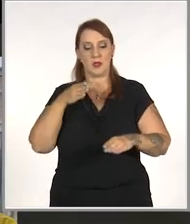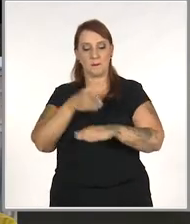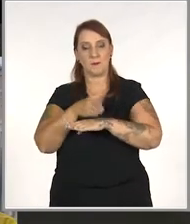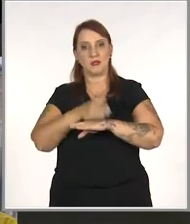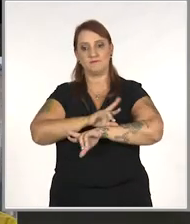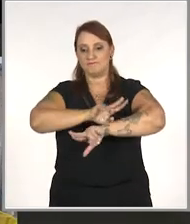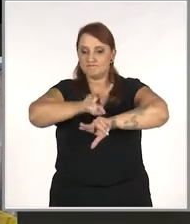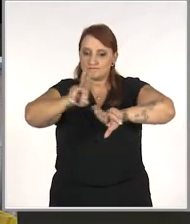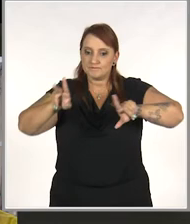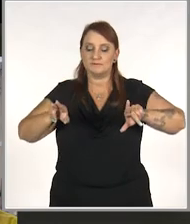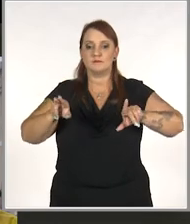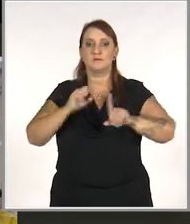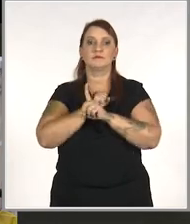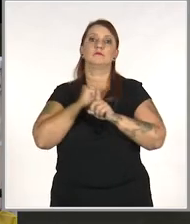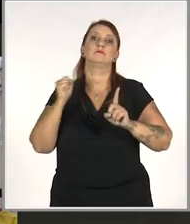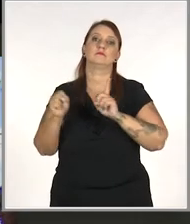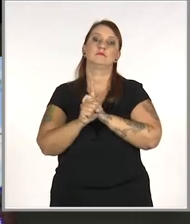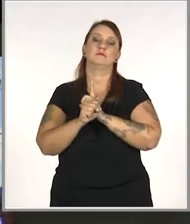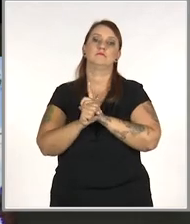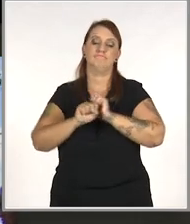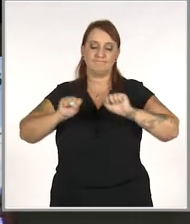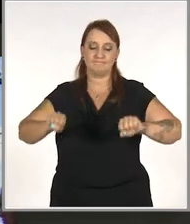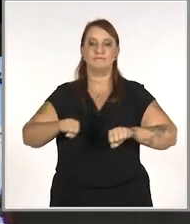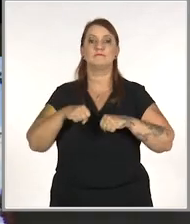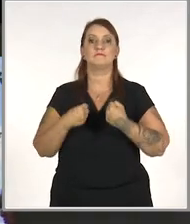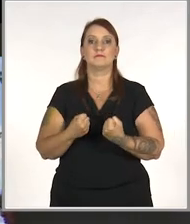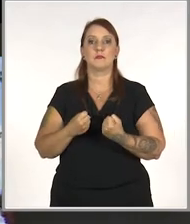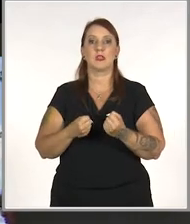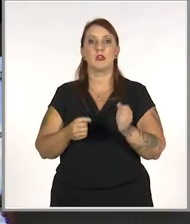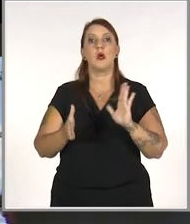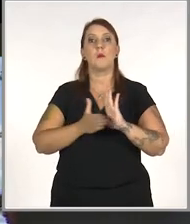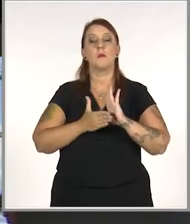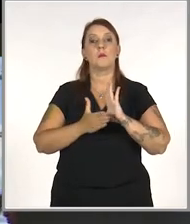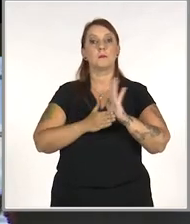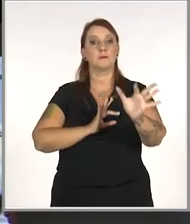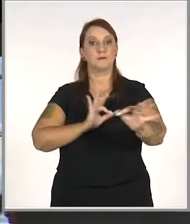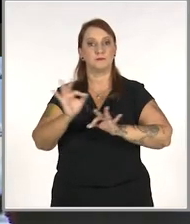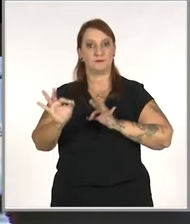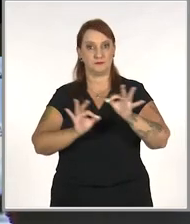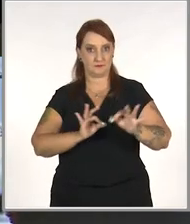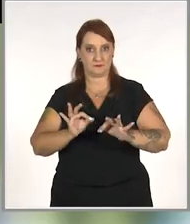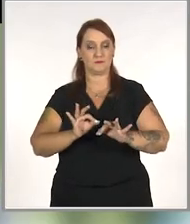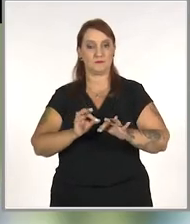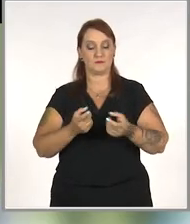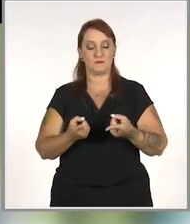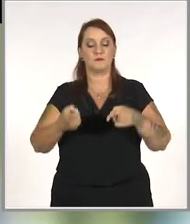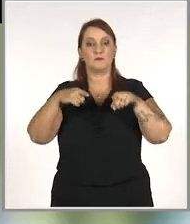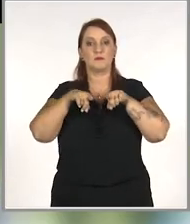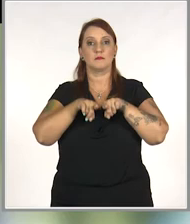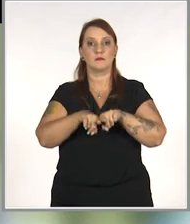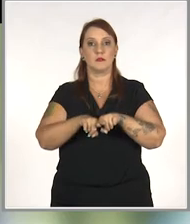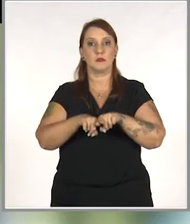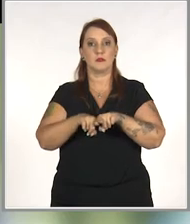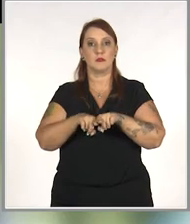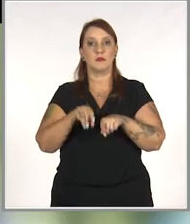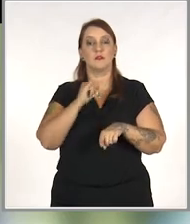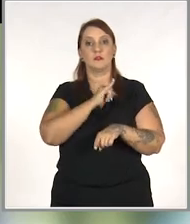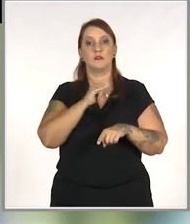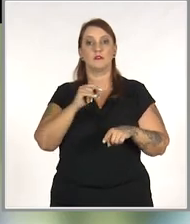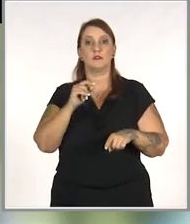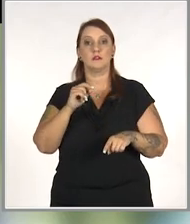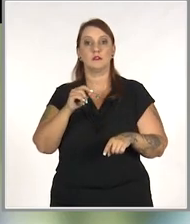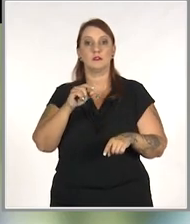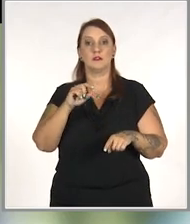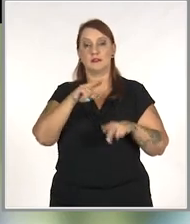participação de diversos setores da sociedade fortaleceu as propostas do projeto. As parcerias com o Instituto